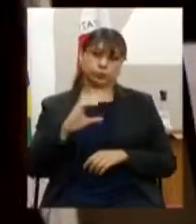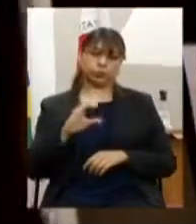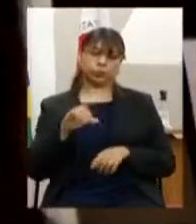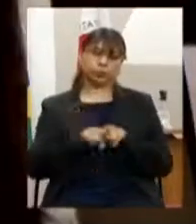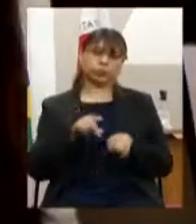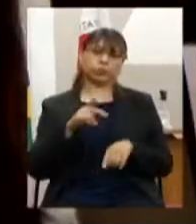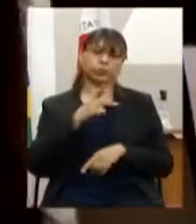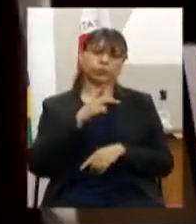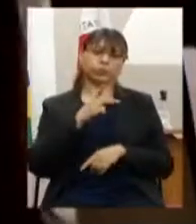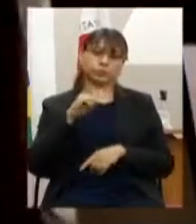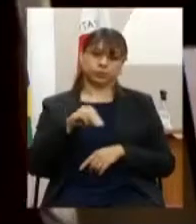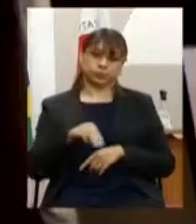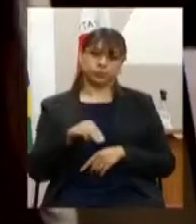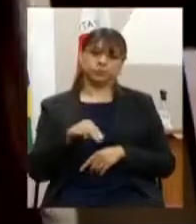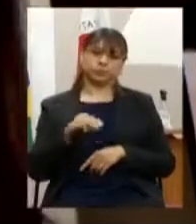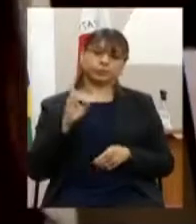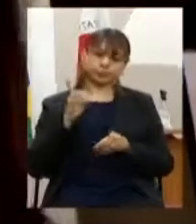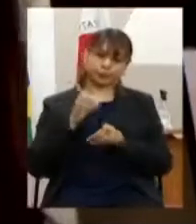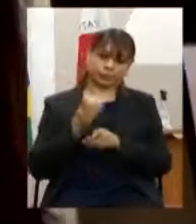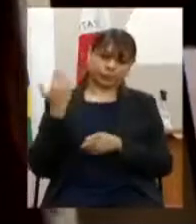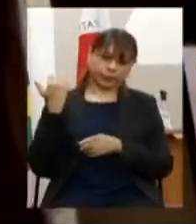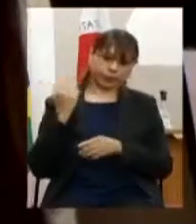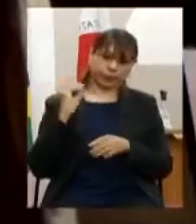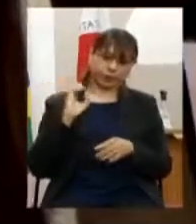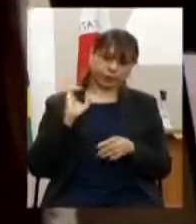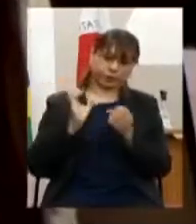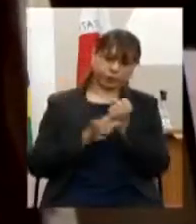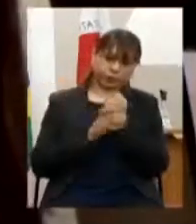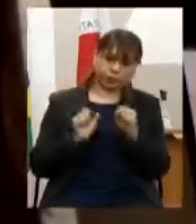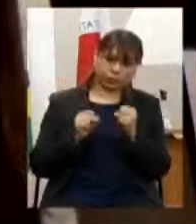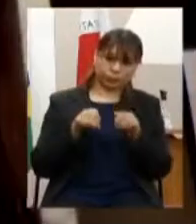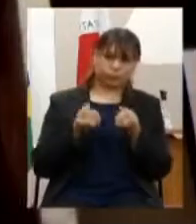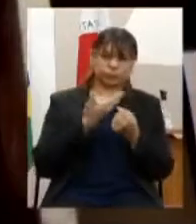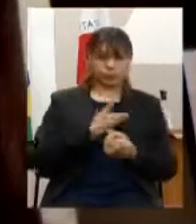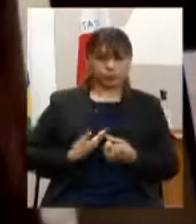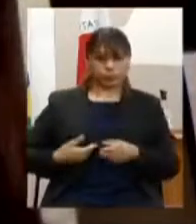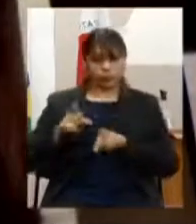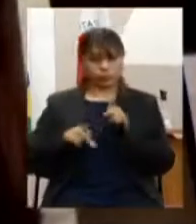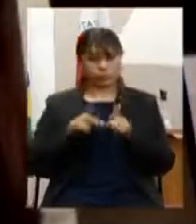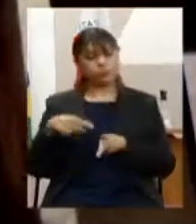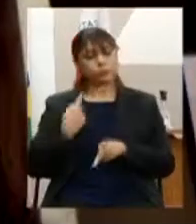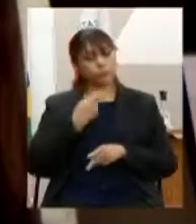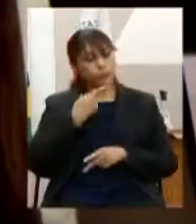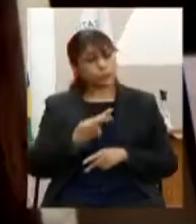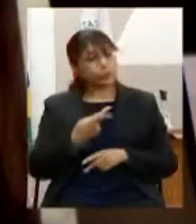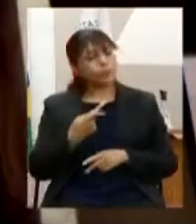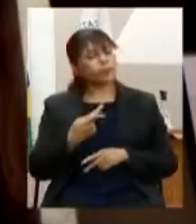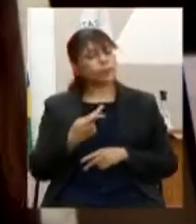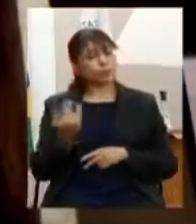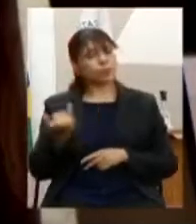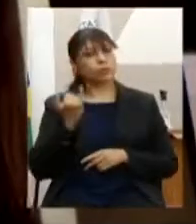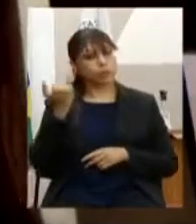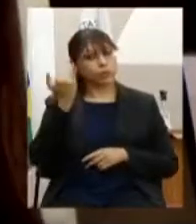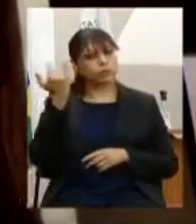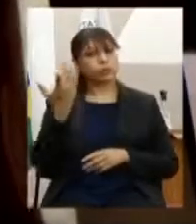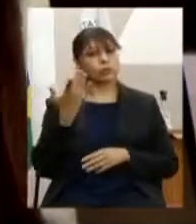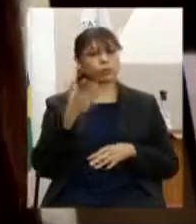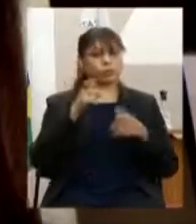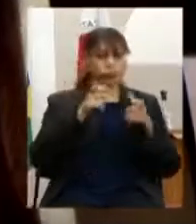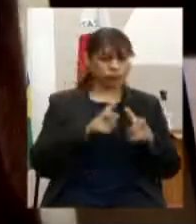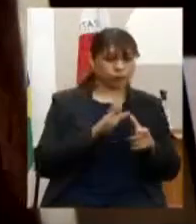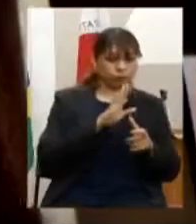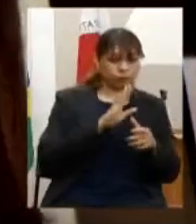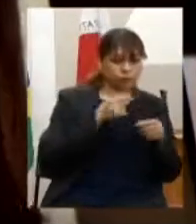do encontro de segurança pública ressaltamos a importância da segurança pública nas zonas urbanas e rurais